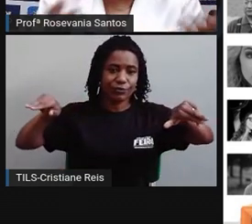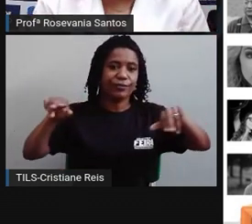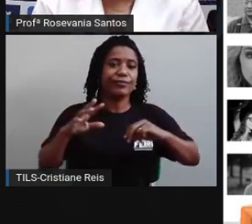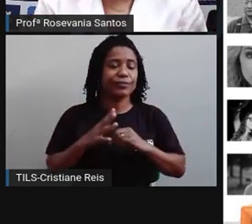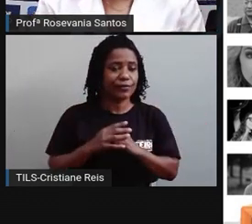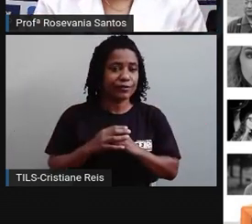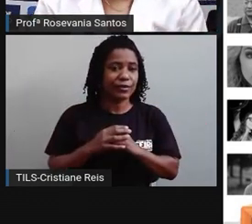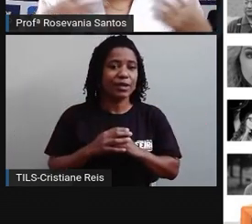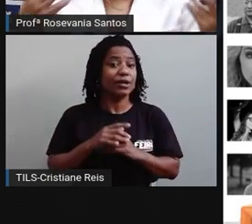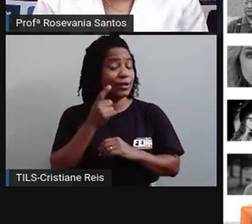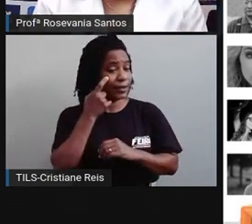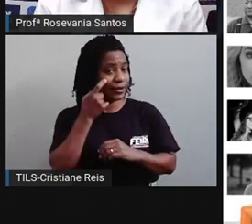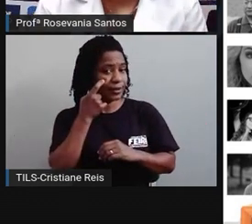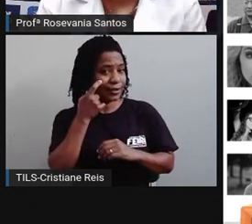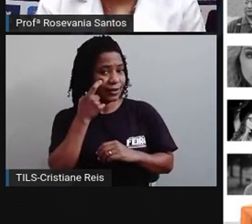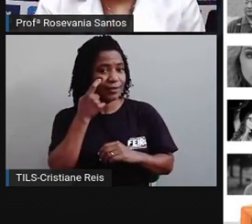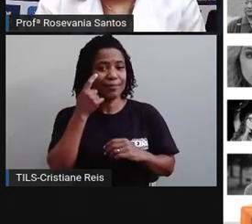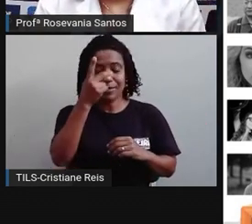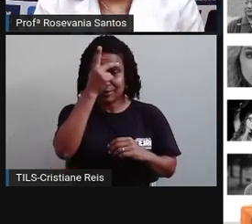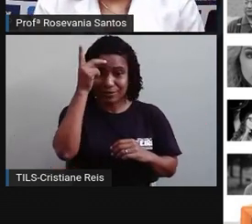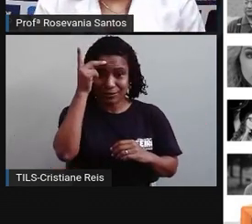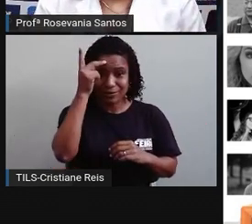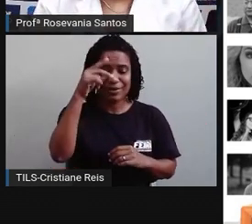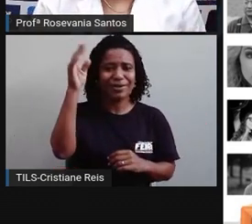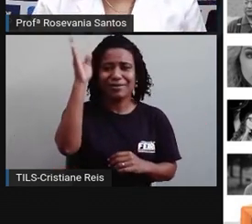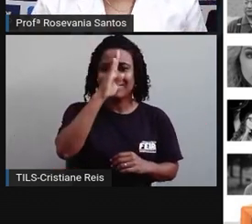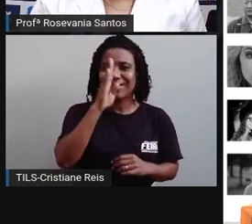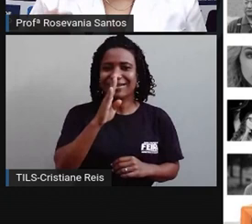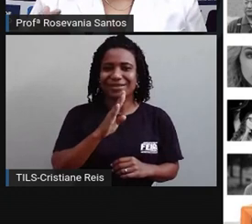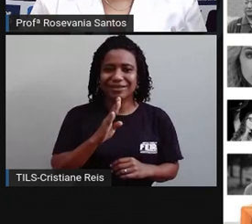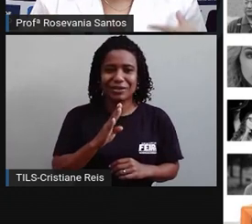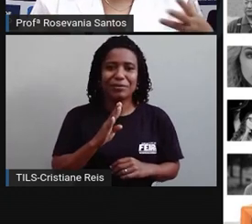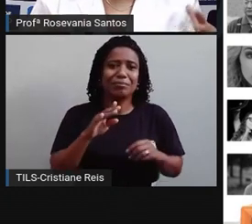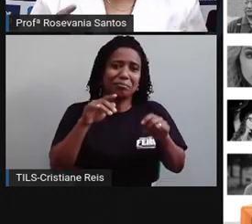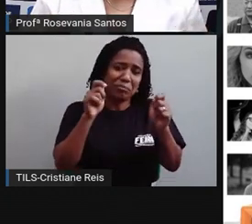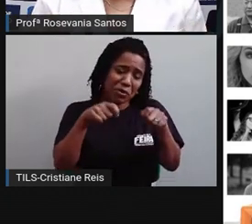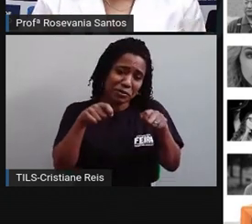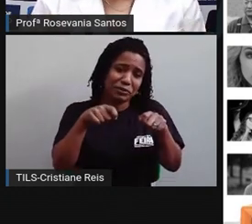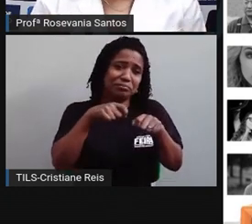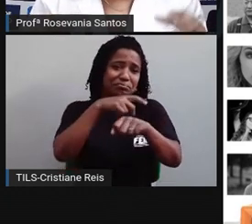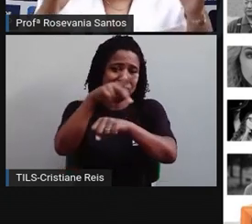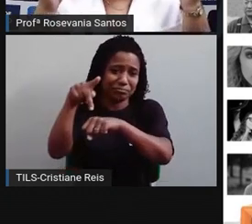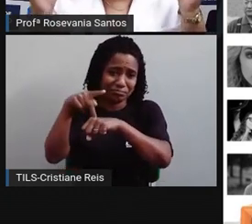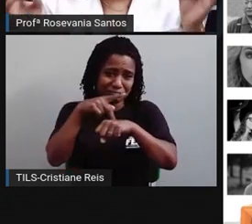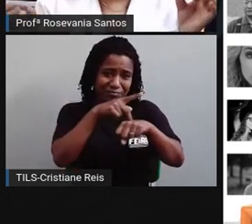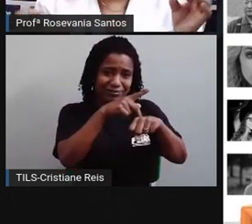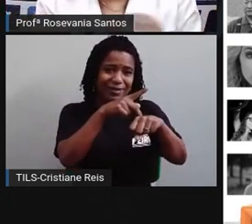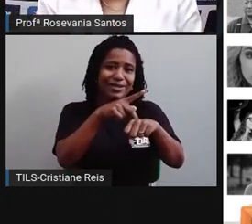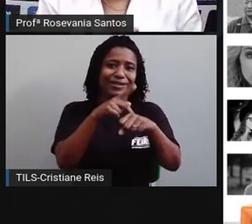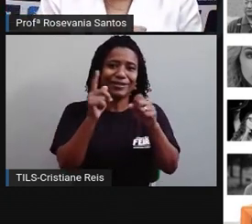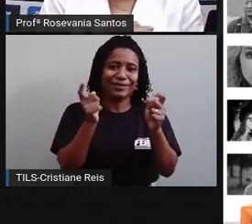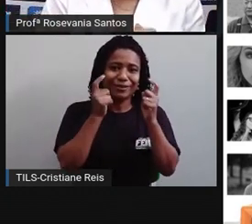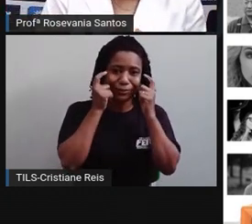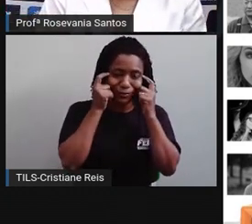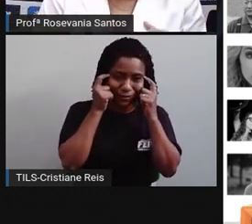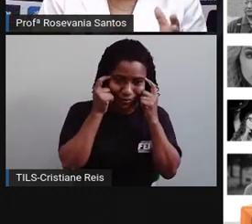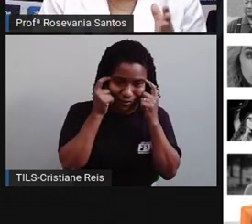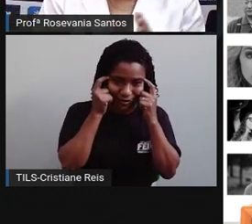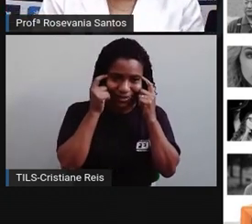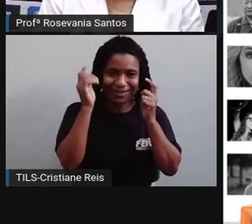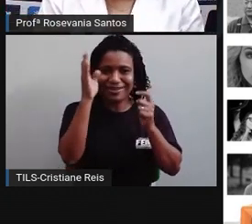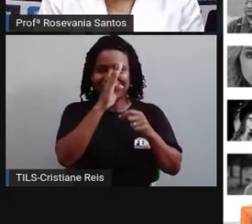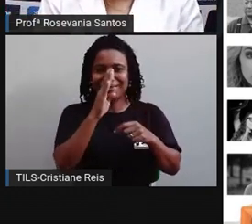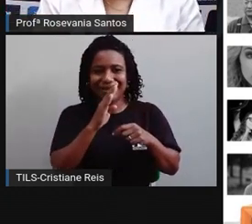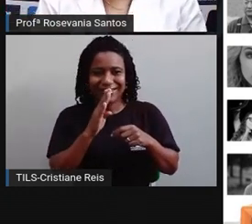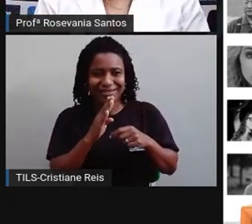de vários brasileiros, né, que poderiam ser de diversos cantos do mundo. Aí nós temos brasileiros com os olhinhos puxadinhos, mais, né, voltado